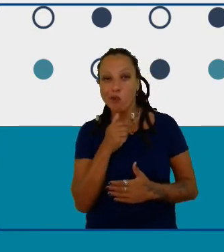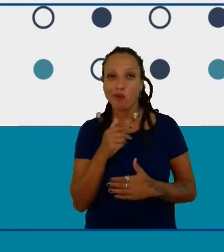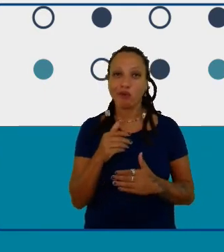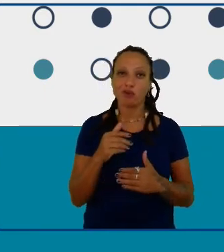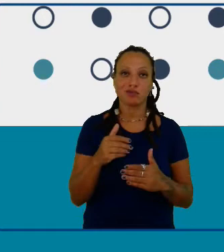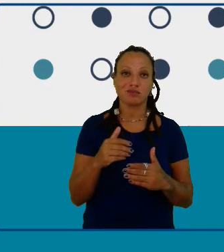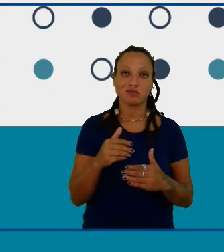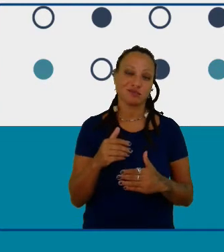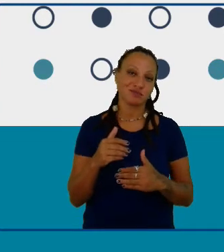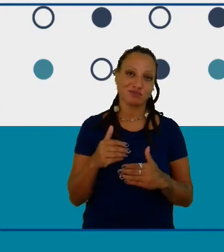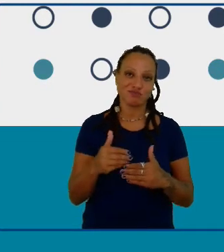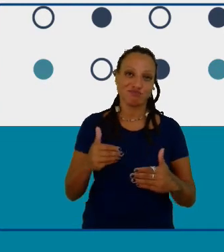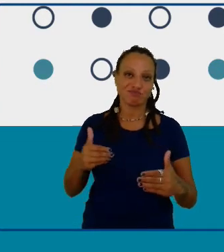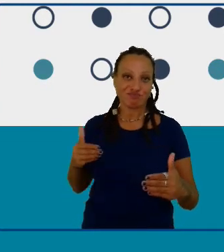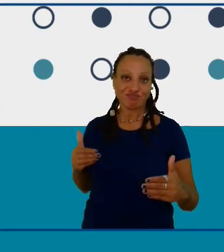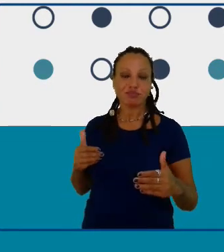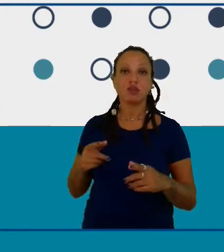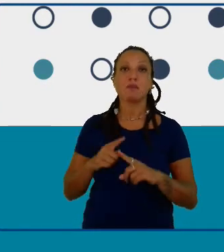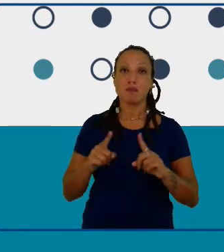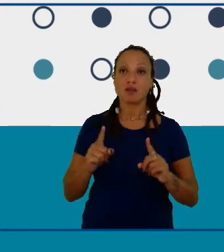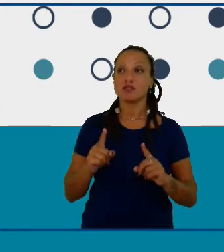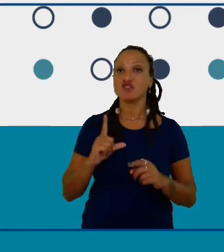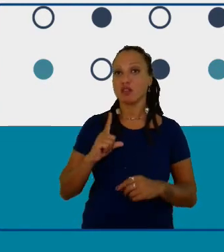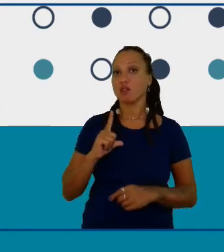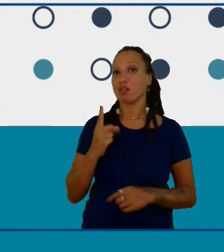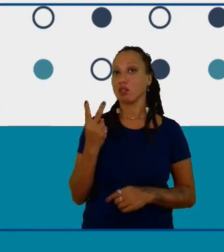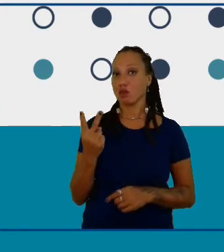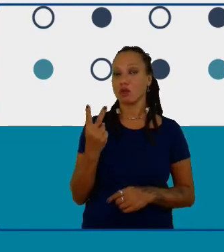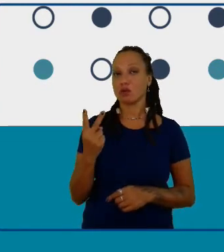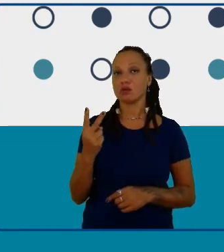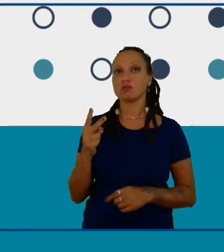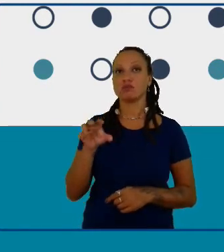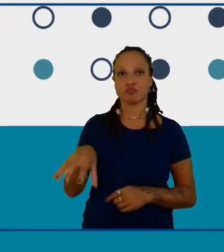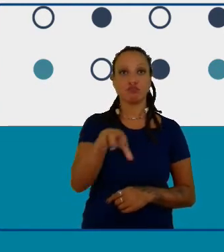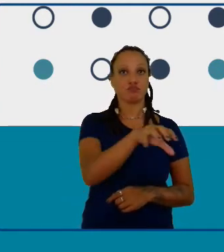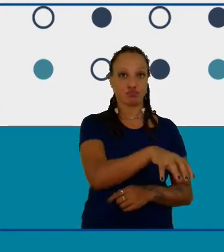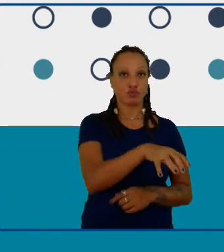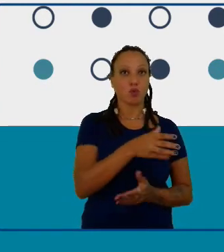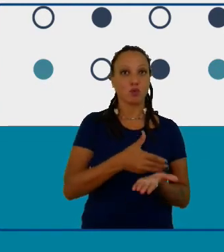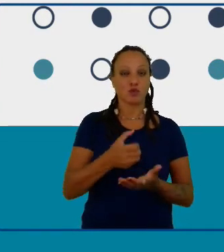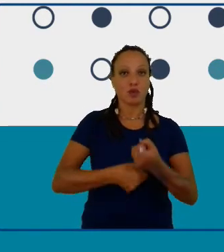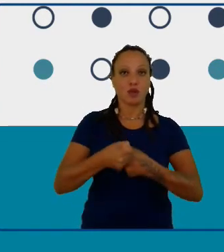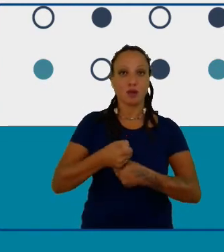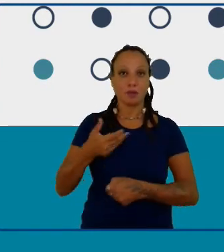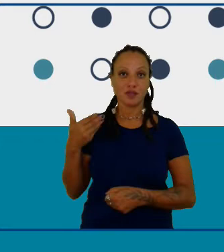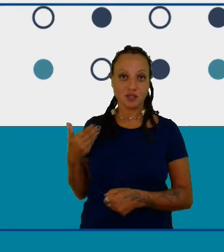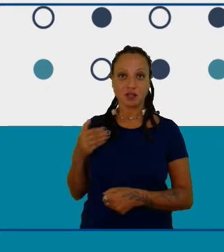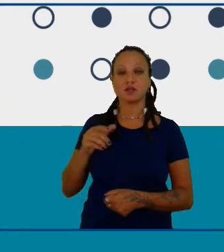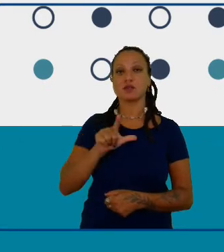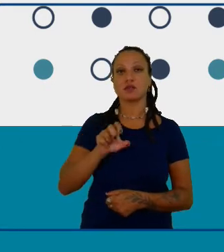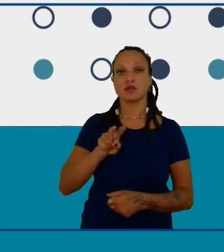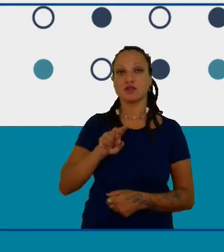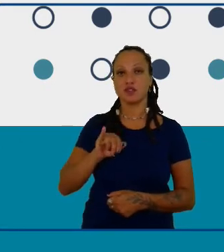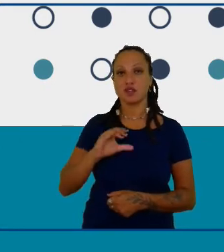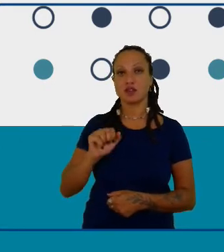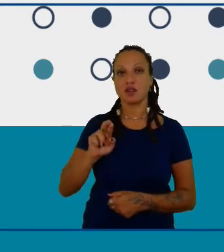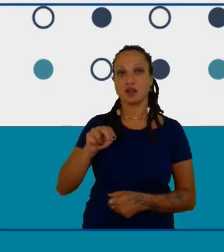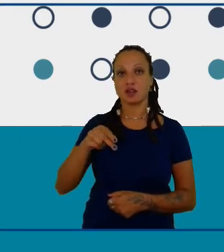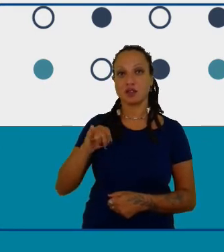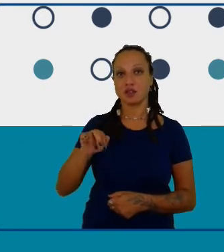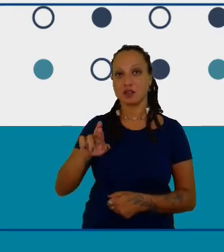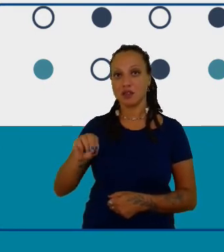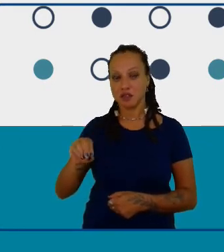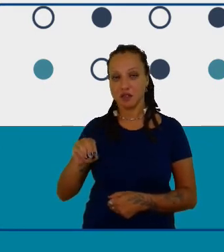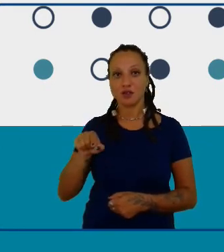desde o ano passado um na escola municipal Levi Carneiro e o outro na escola esse da escola municipal Levi